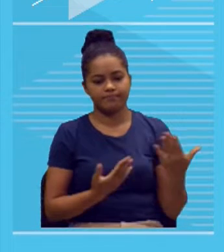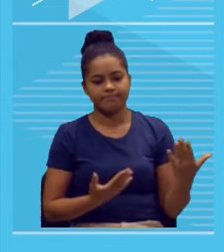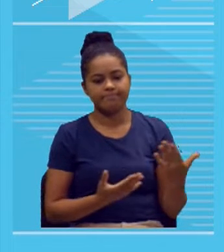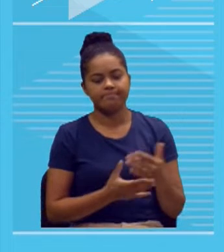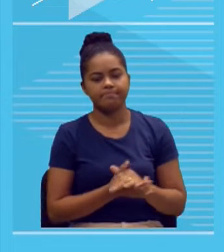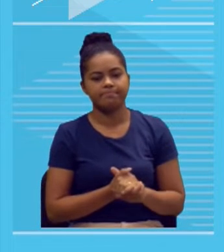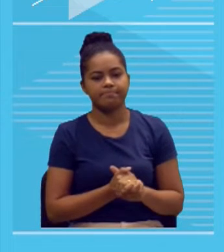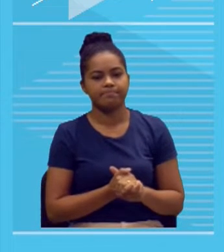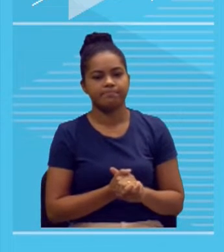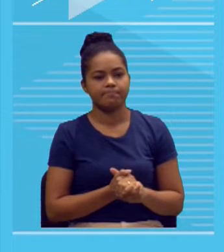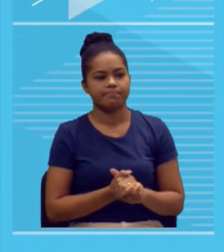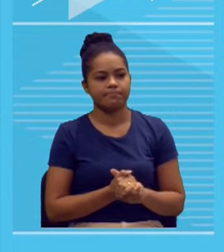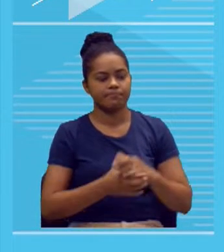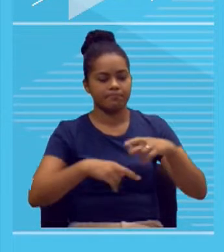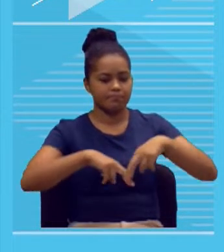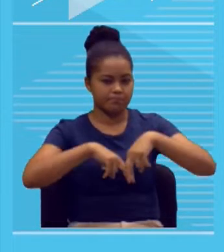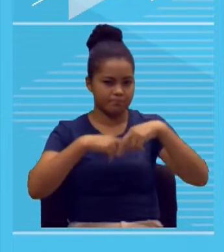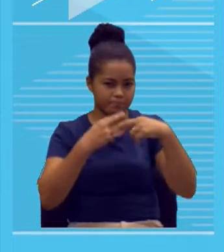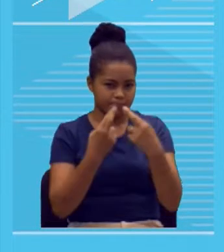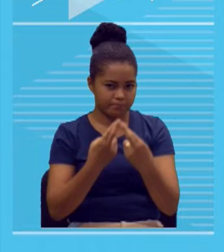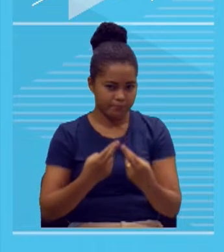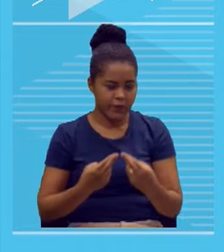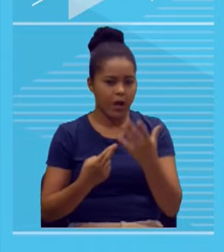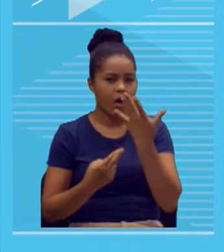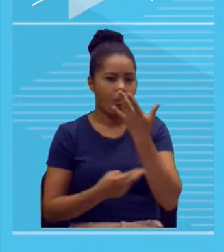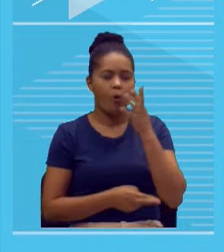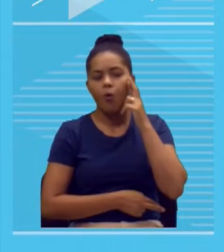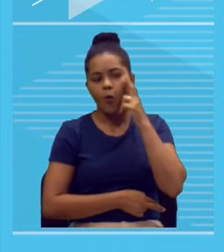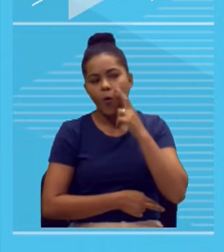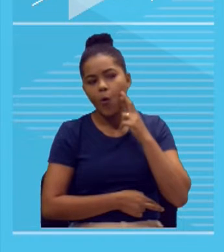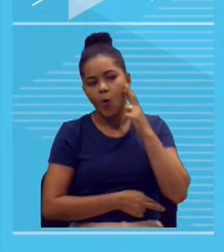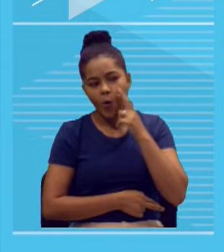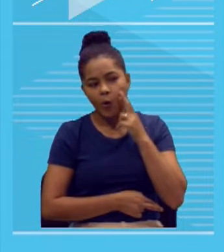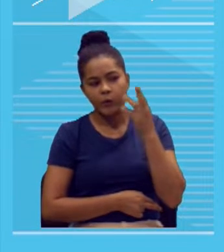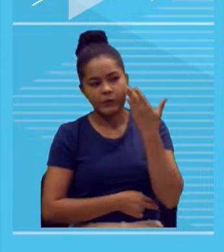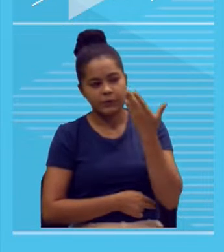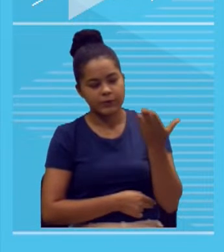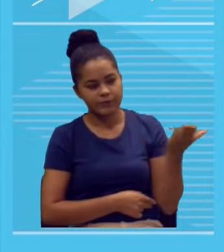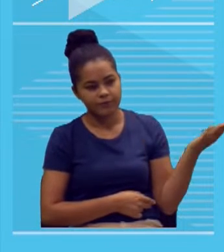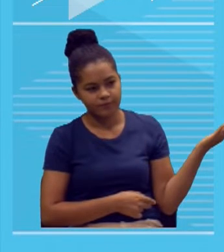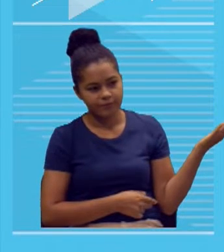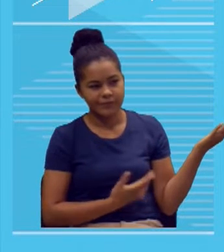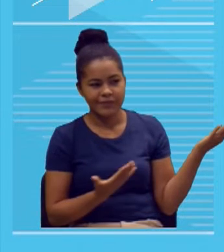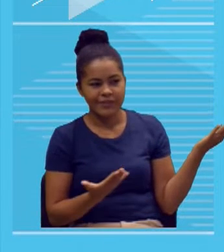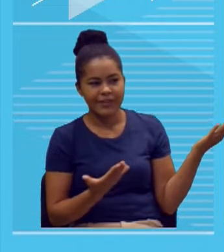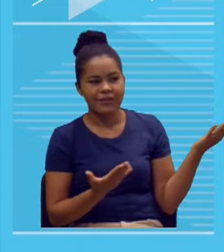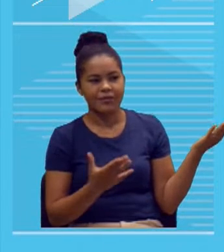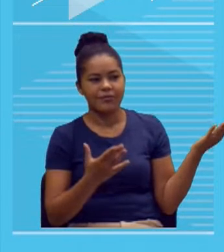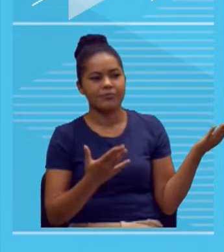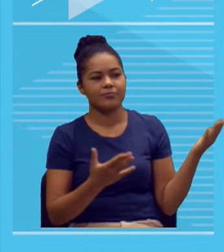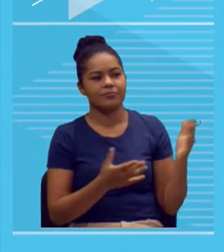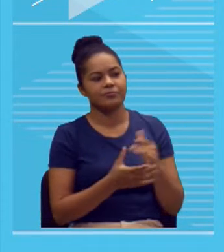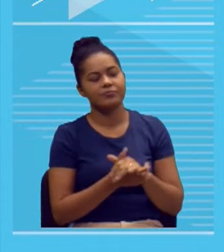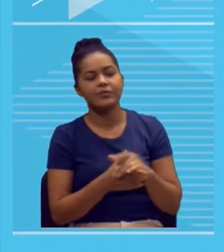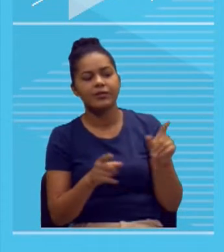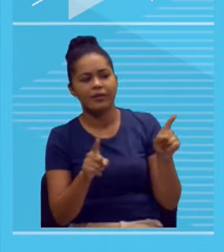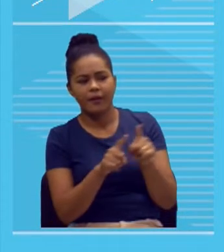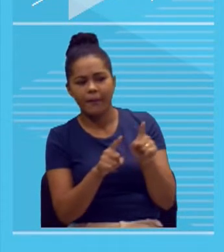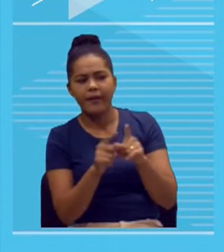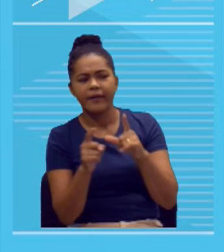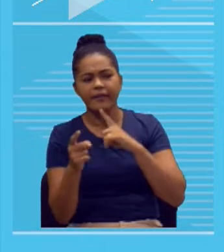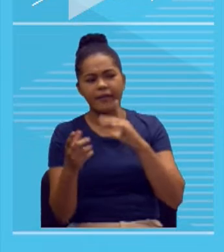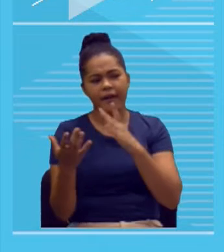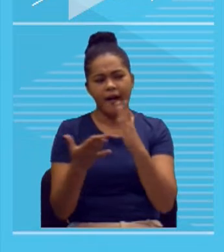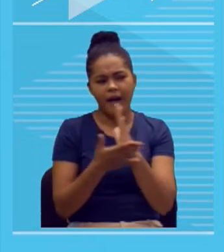né? Do famoso lacinho cor de rosa. Esse lacinho está com tons predominantes em cor de rosa, mas ele tem aí,